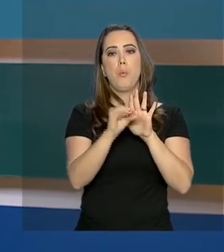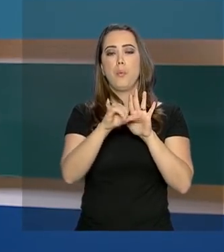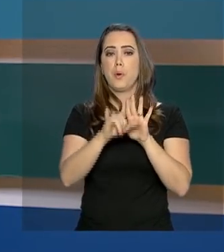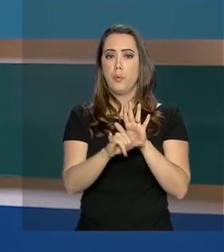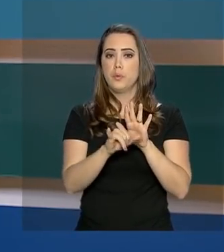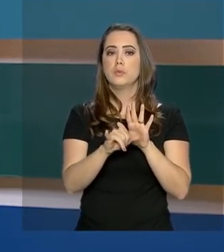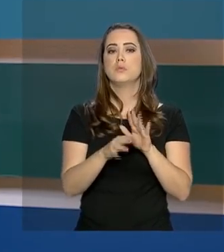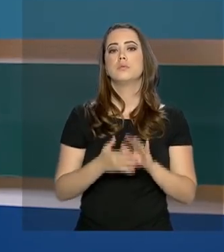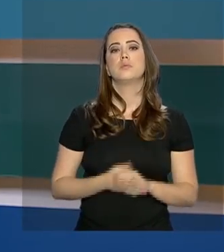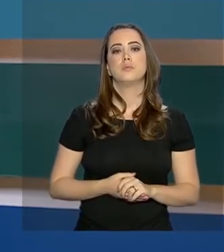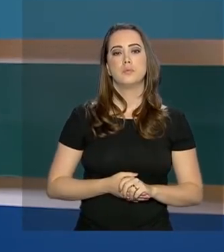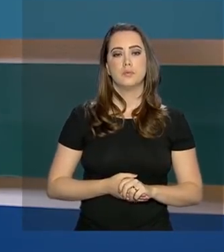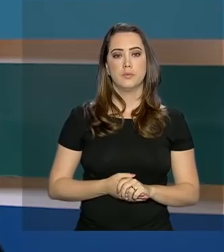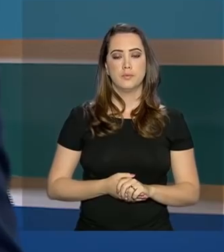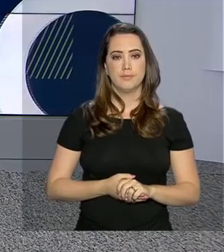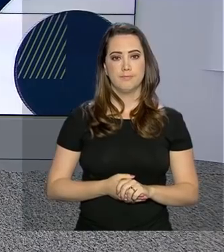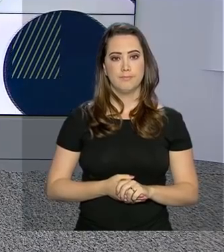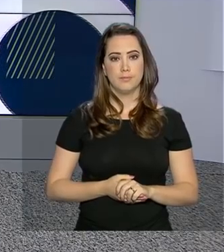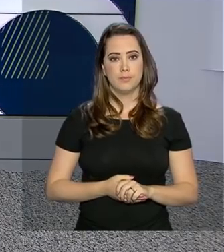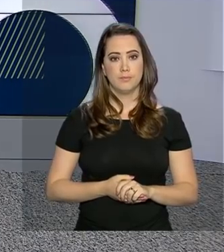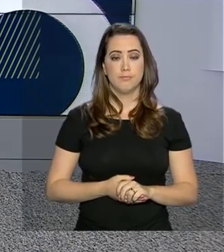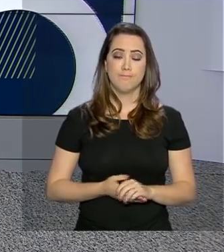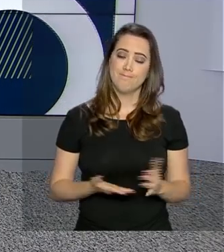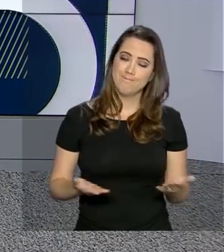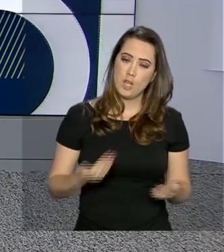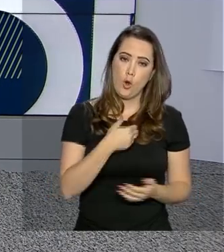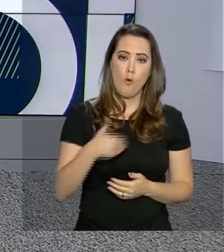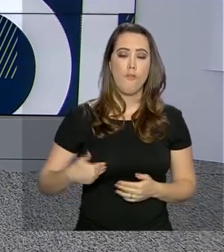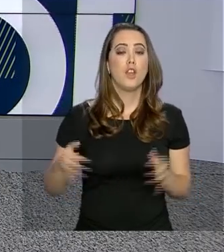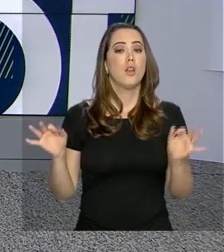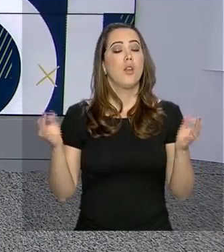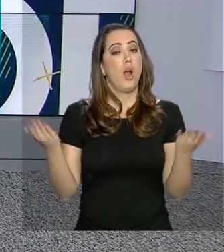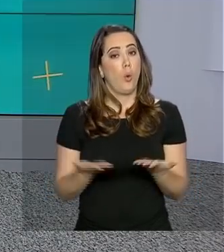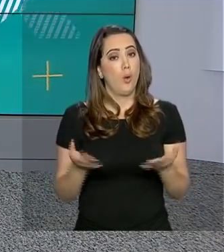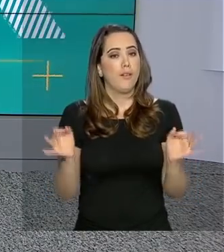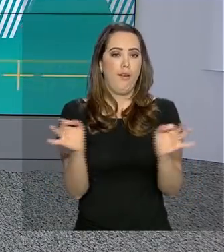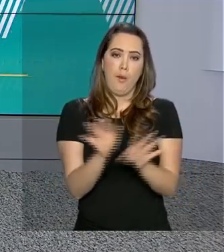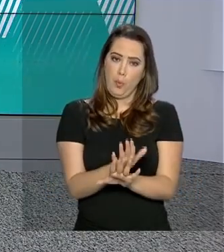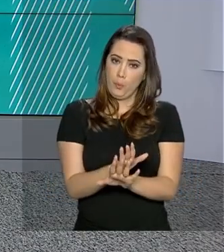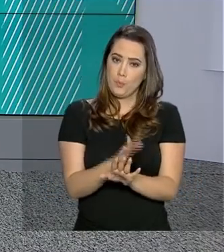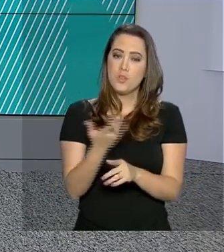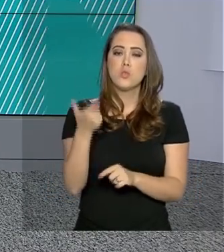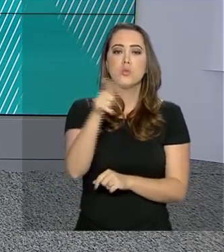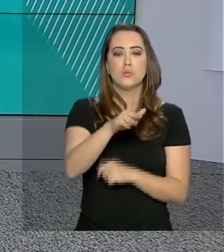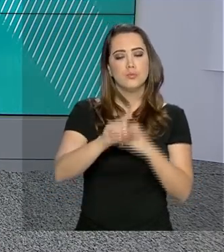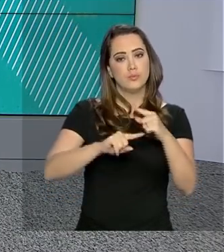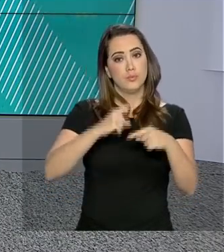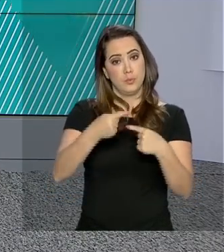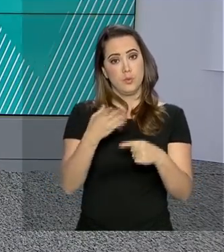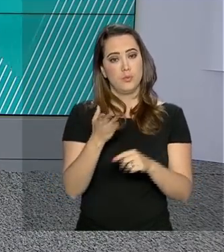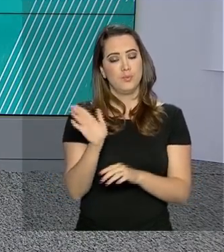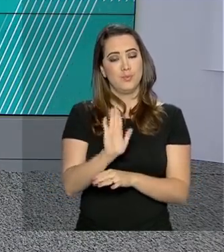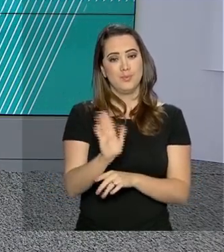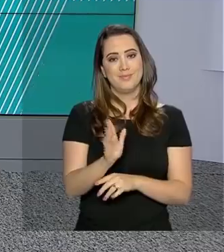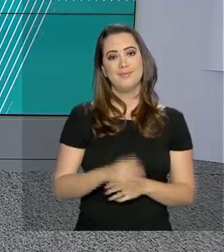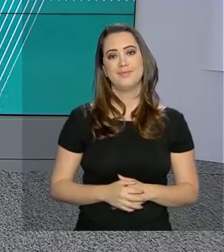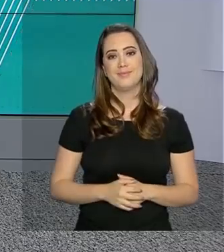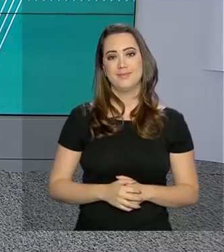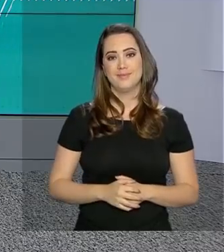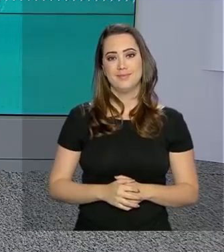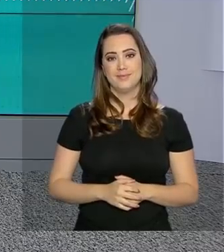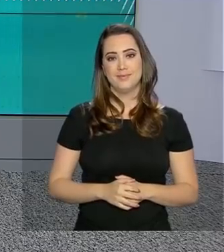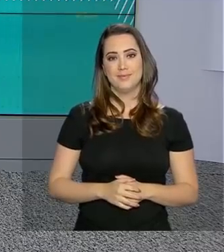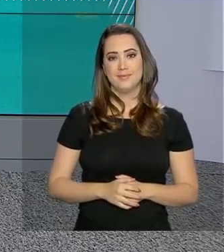Universidade para Todos. O governo agora termina aqui. A gente volta a se encontrar na próxima edição. Até já!